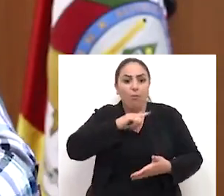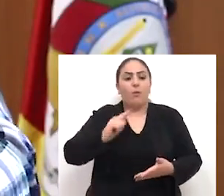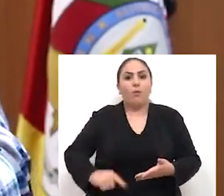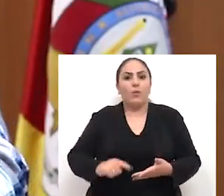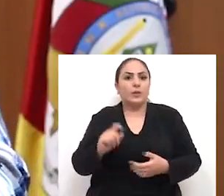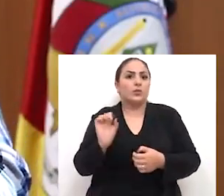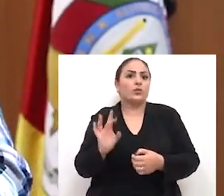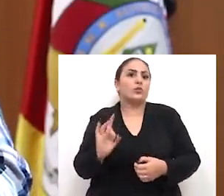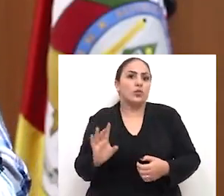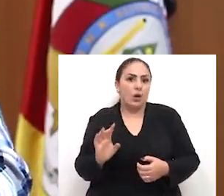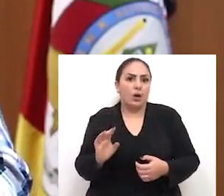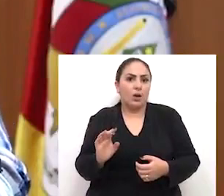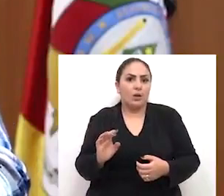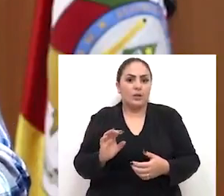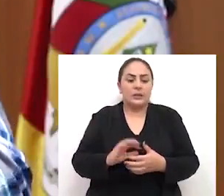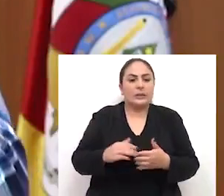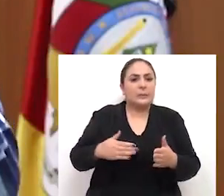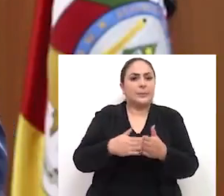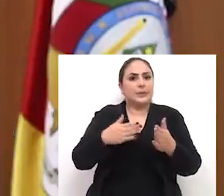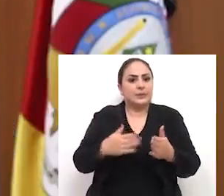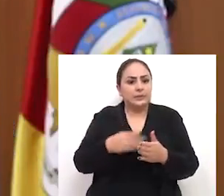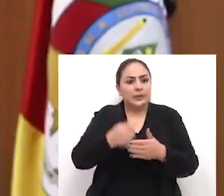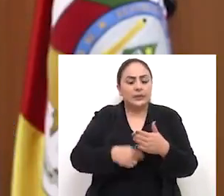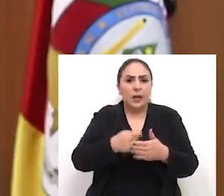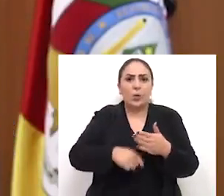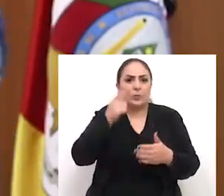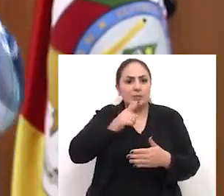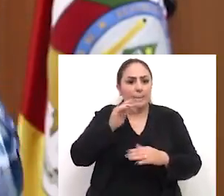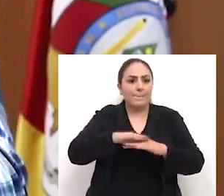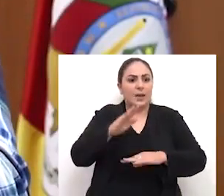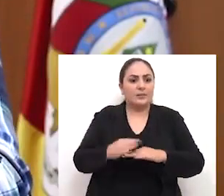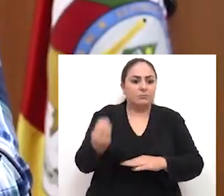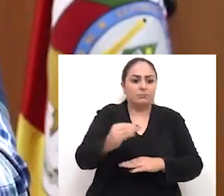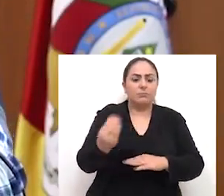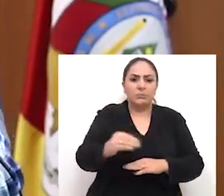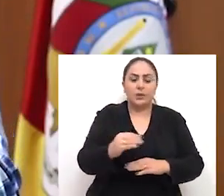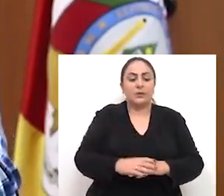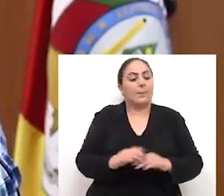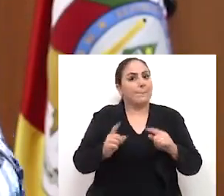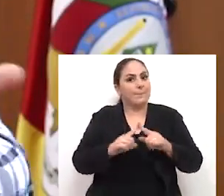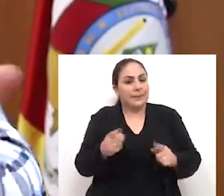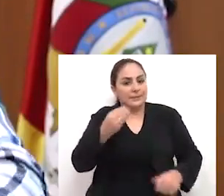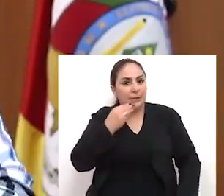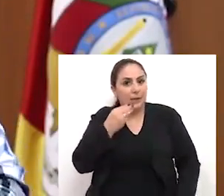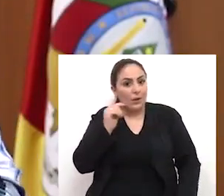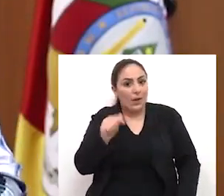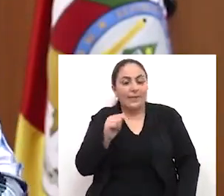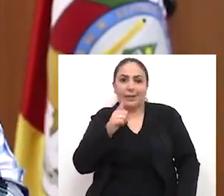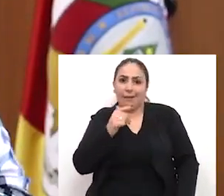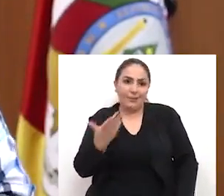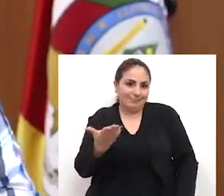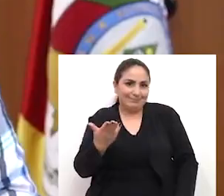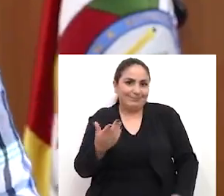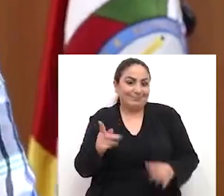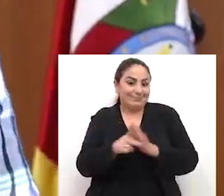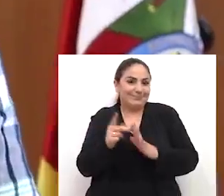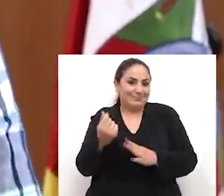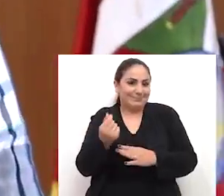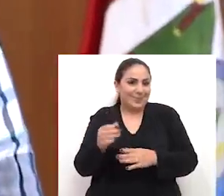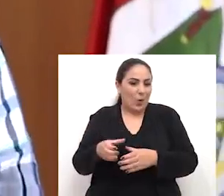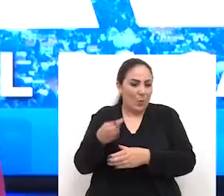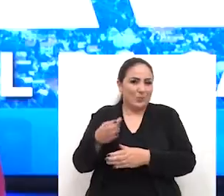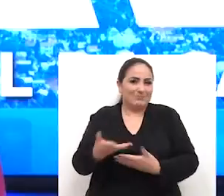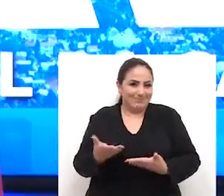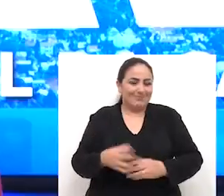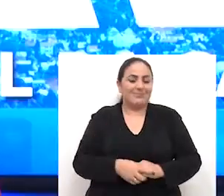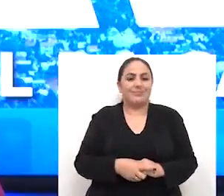o governo fica simplesmente se limitando a tentar conseguir mais água para botar ali. Só que, obviamente, essa água vem do teu